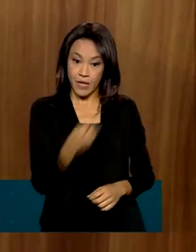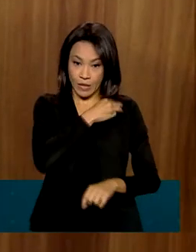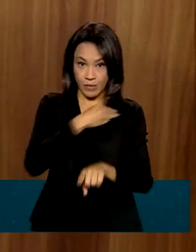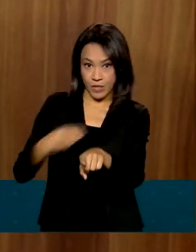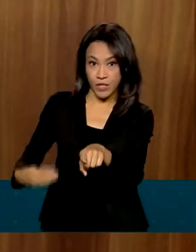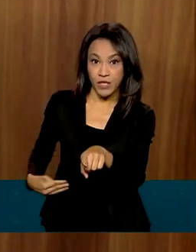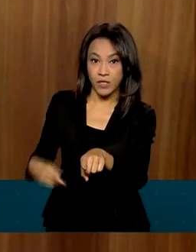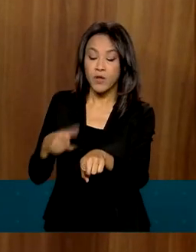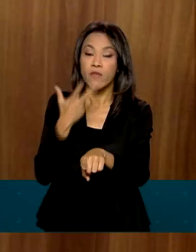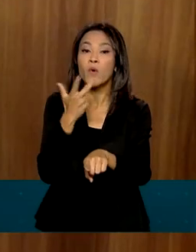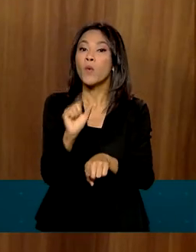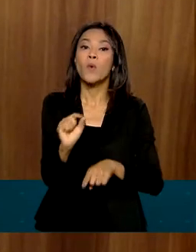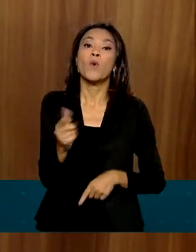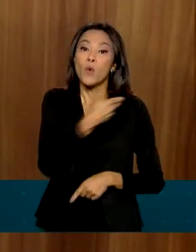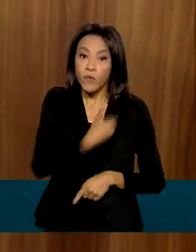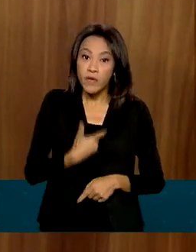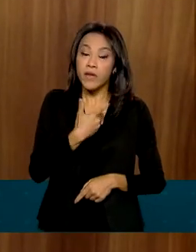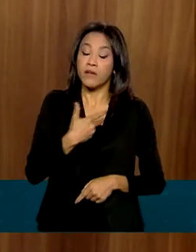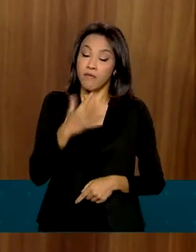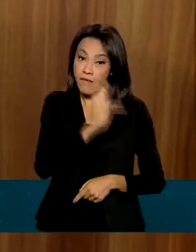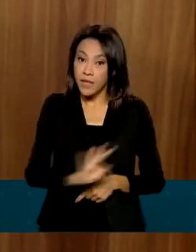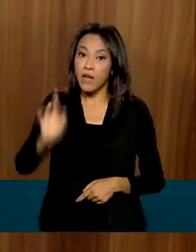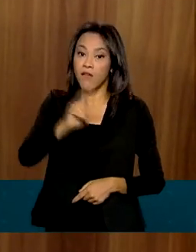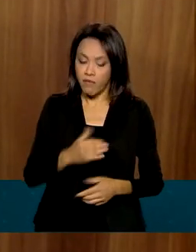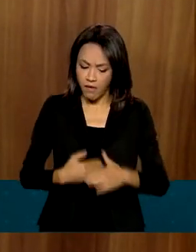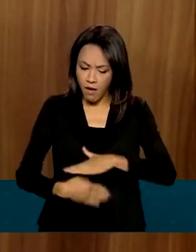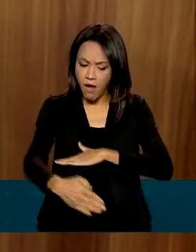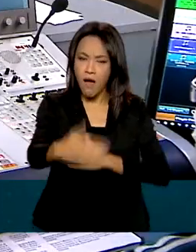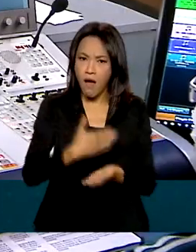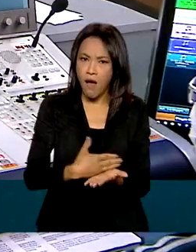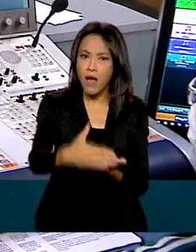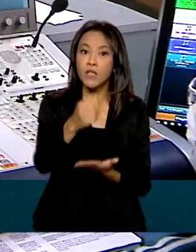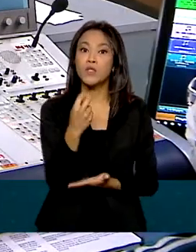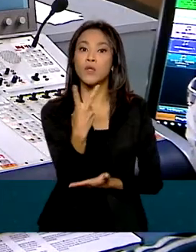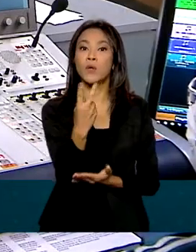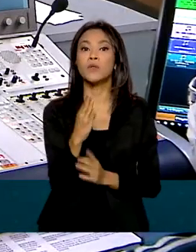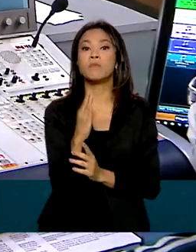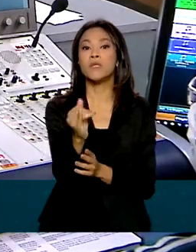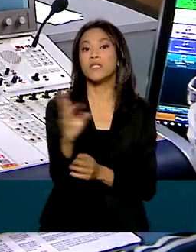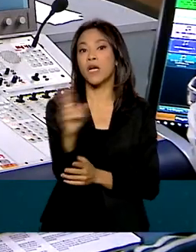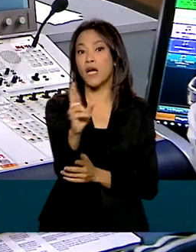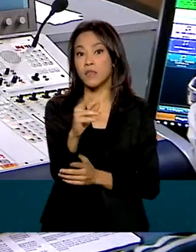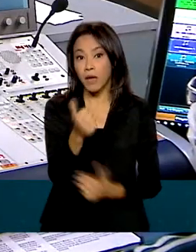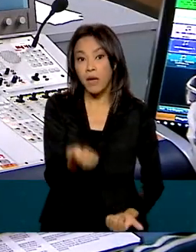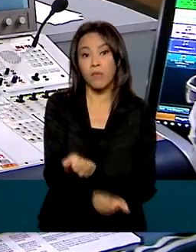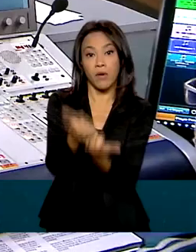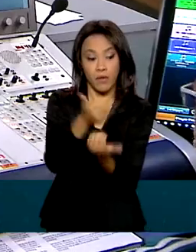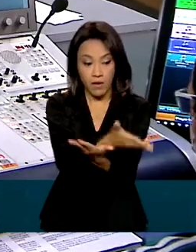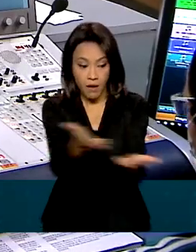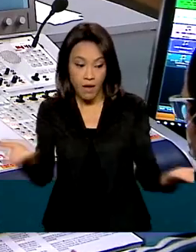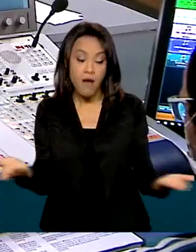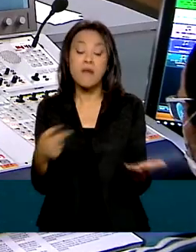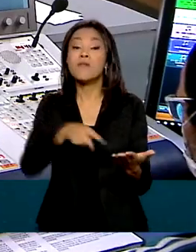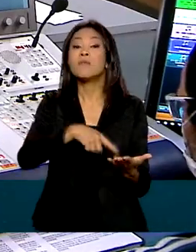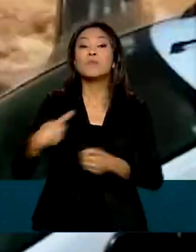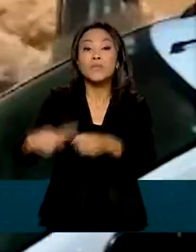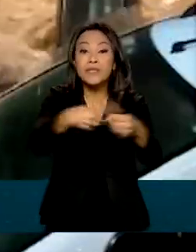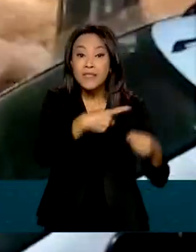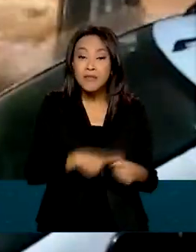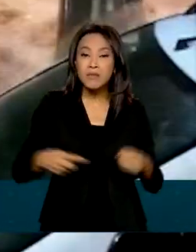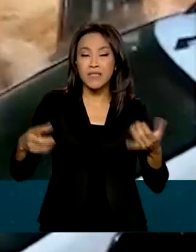Regional, o governo federal deve liberar 2 bilhões de reais para socorrer municípios atingidos pelas fortes chuvas,